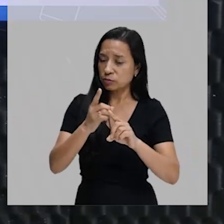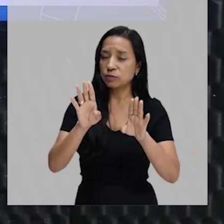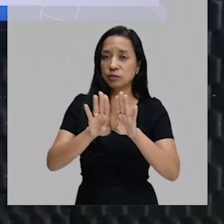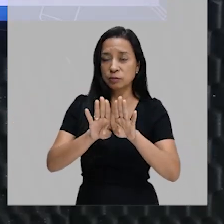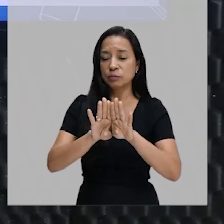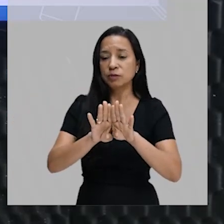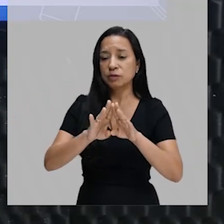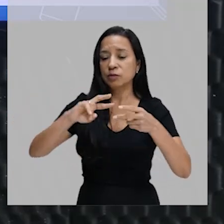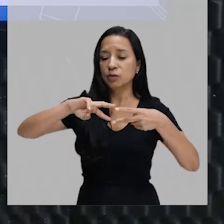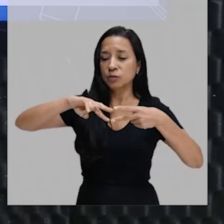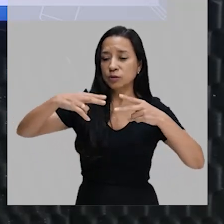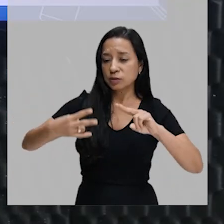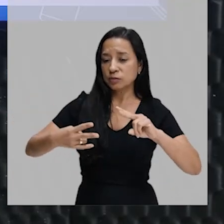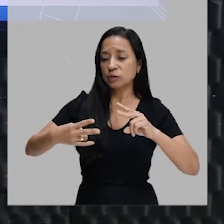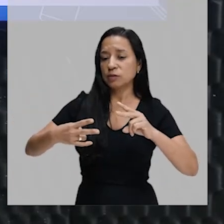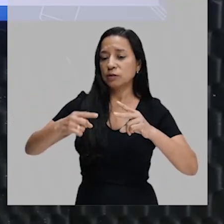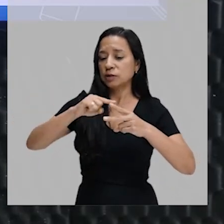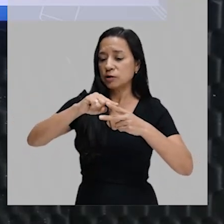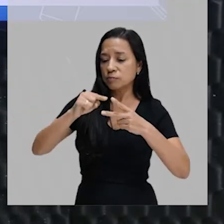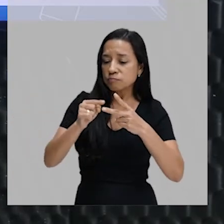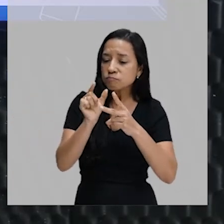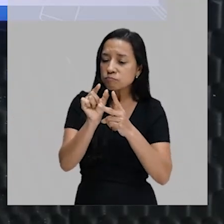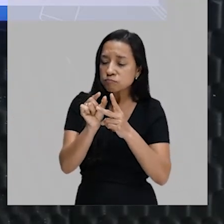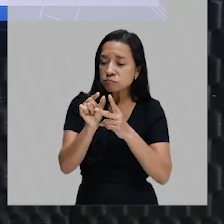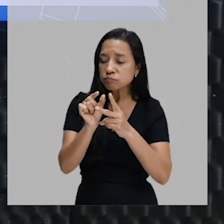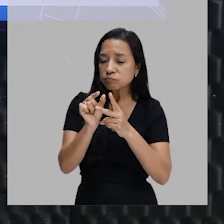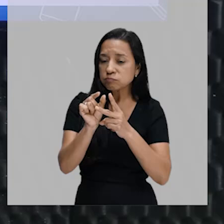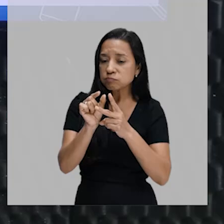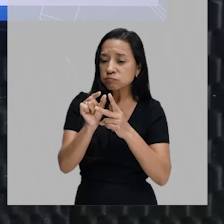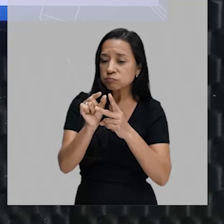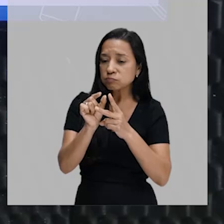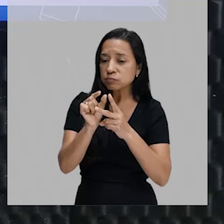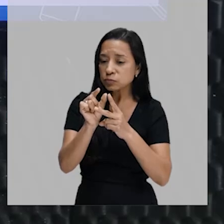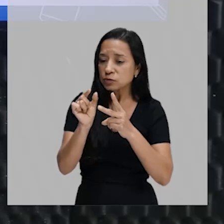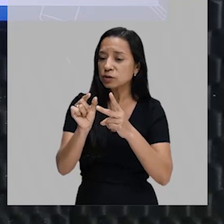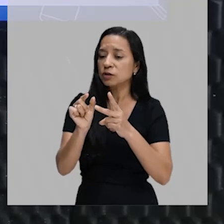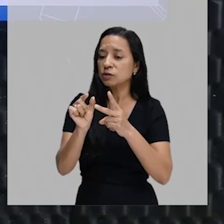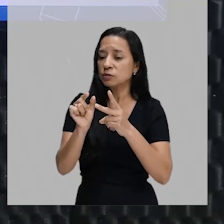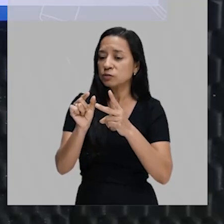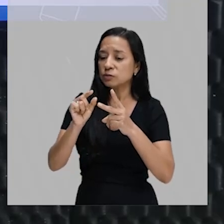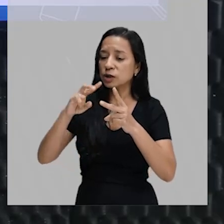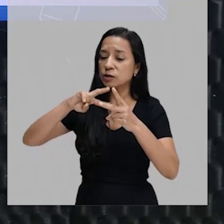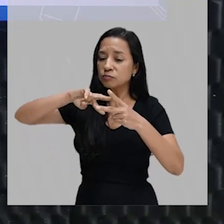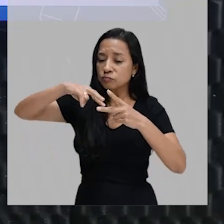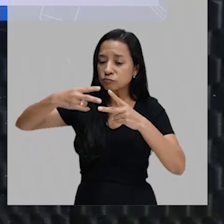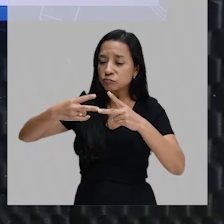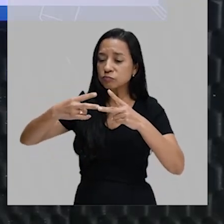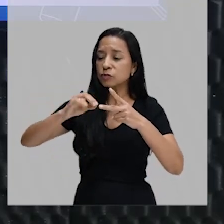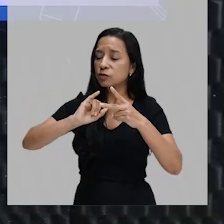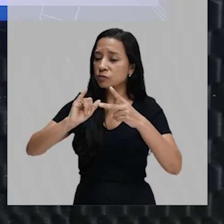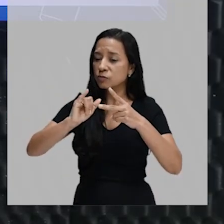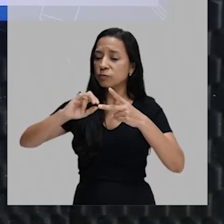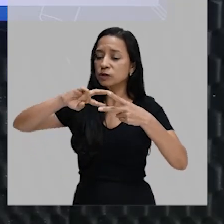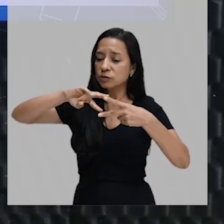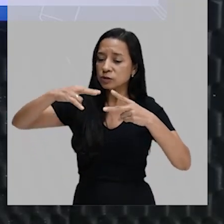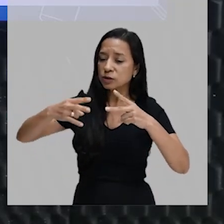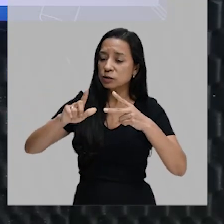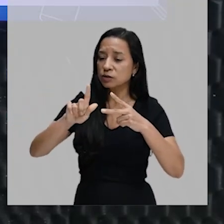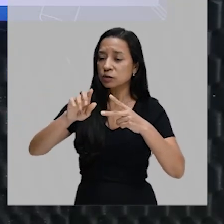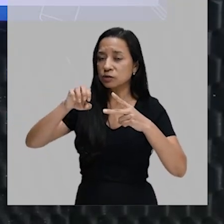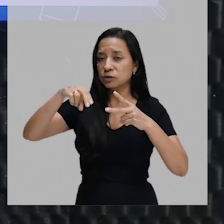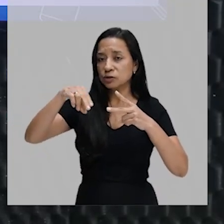que no DNA existe trechos, trechos que contém informações genéticas. Esses trechos são chamados de genes.